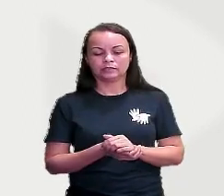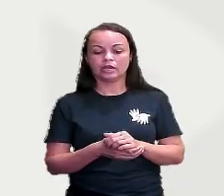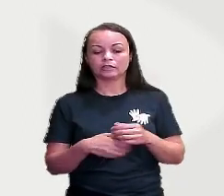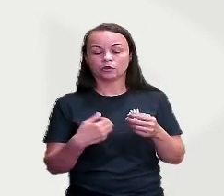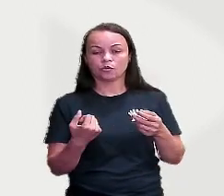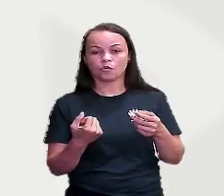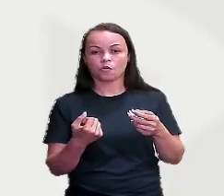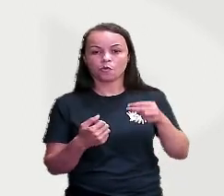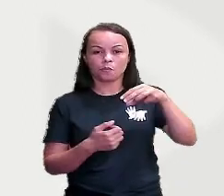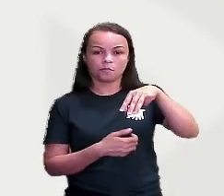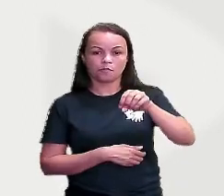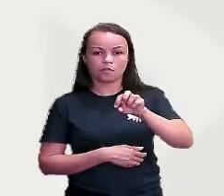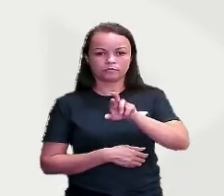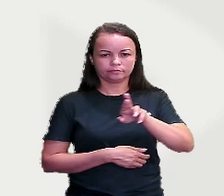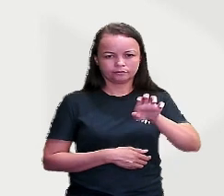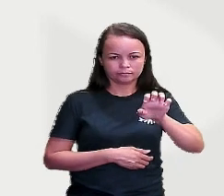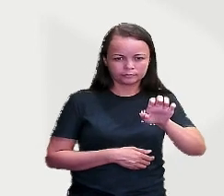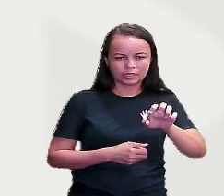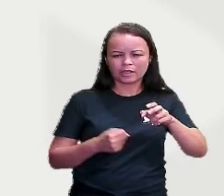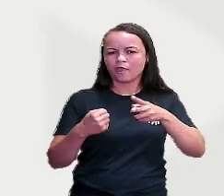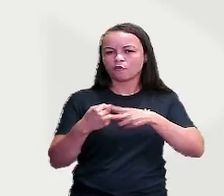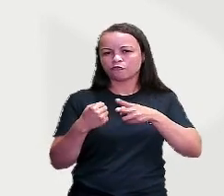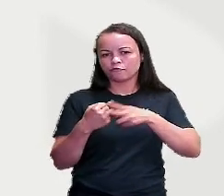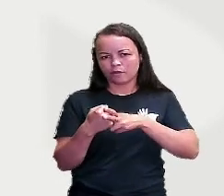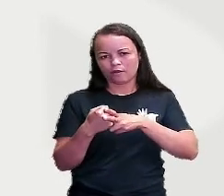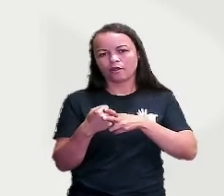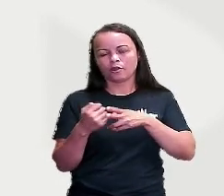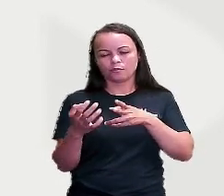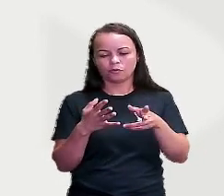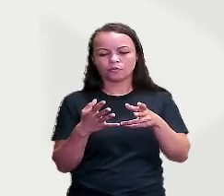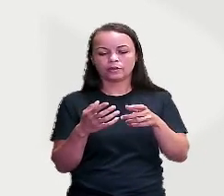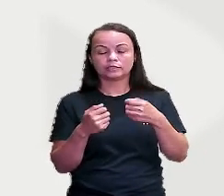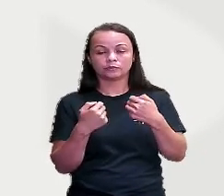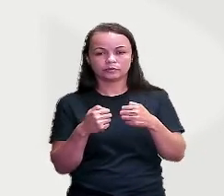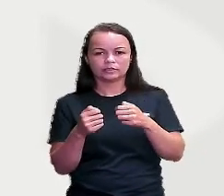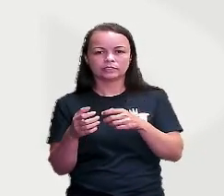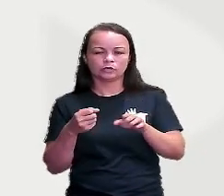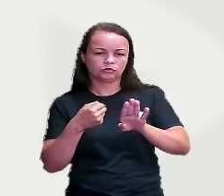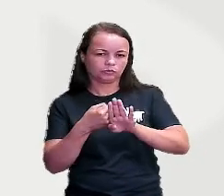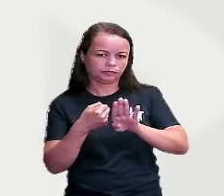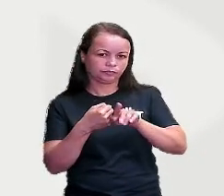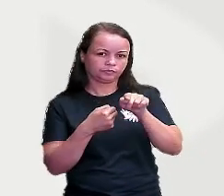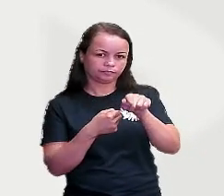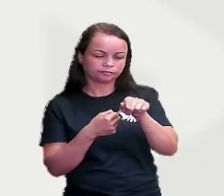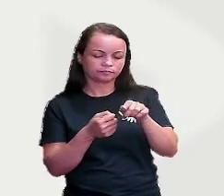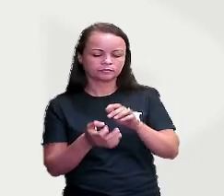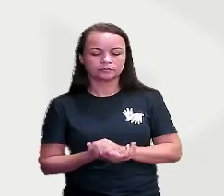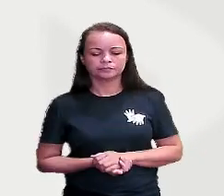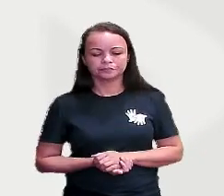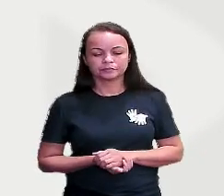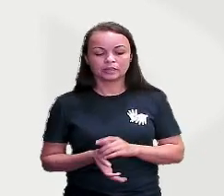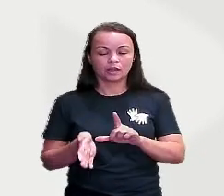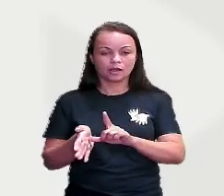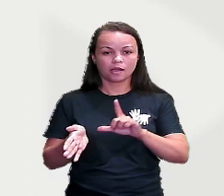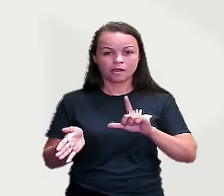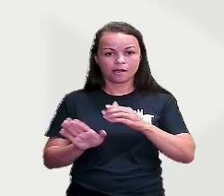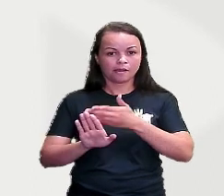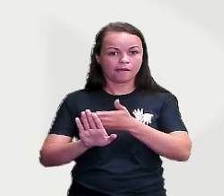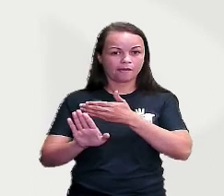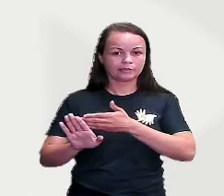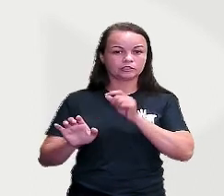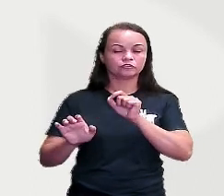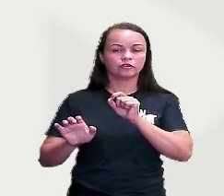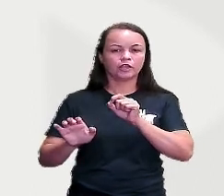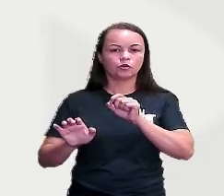contexto, ele está sendo uma palavra substantivada. Portanto, um substantivo, nesse contexto aqui. E antes dele, dessa palavra,